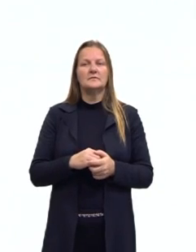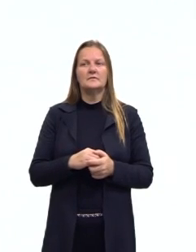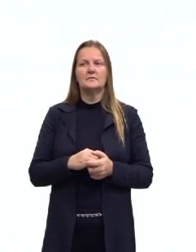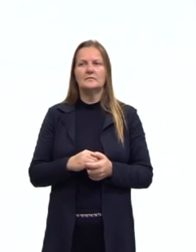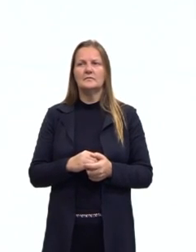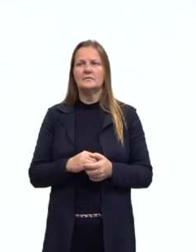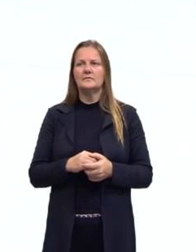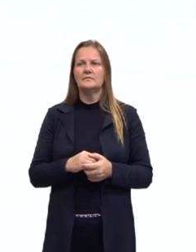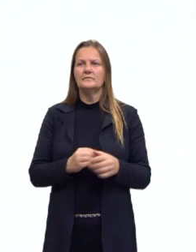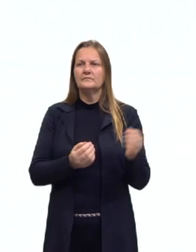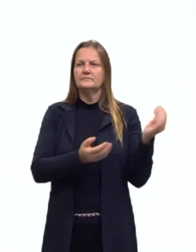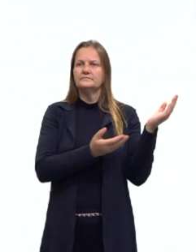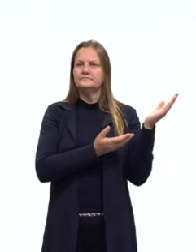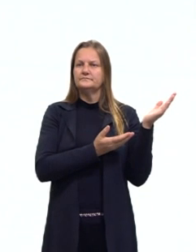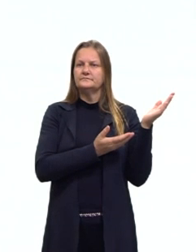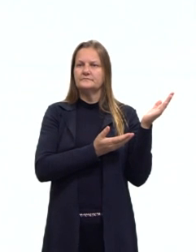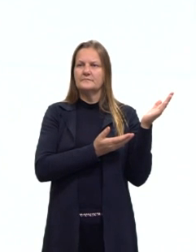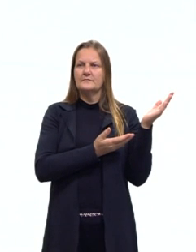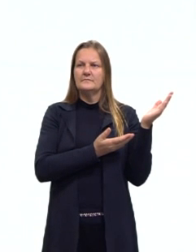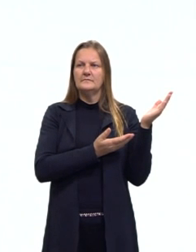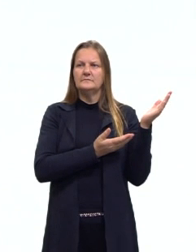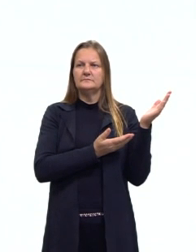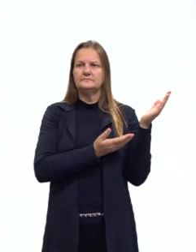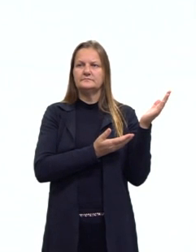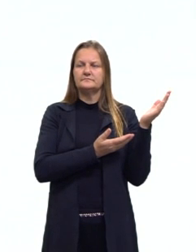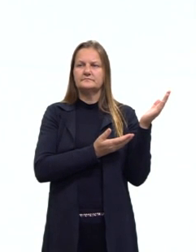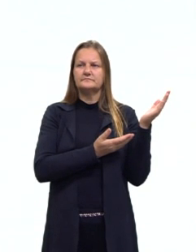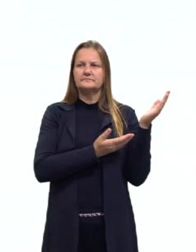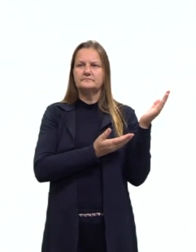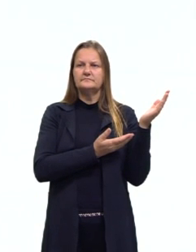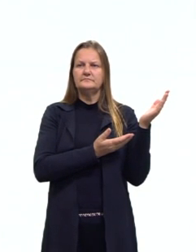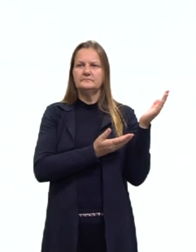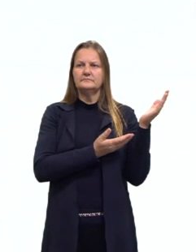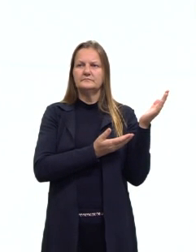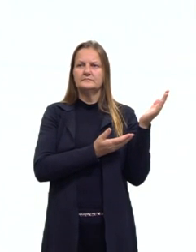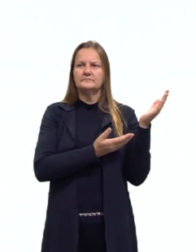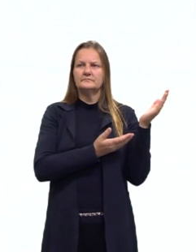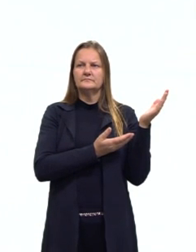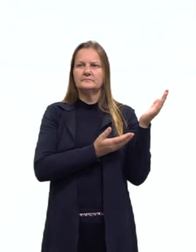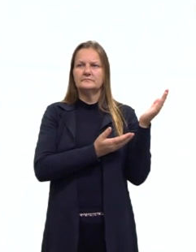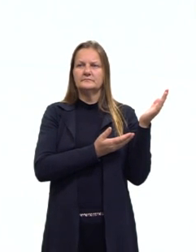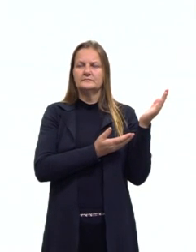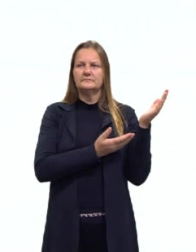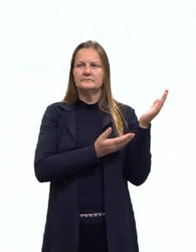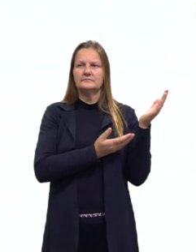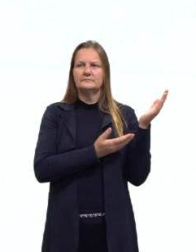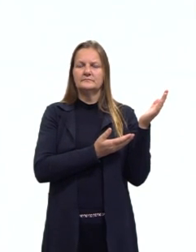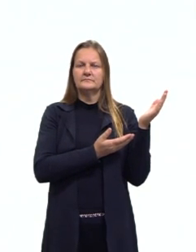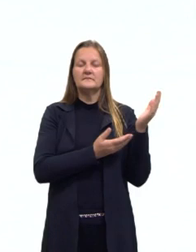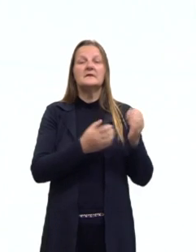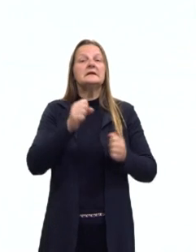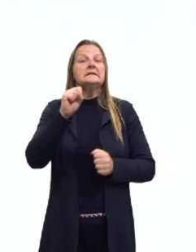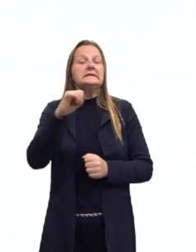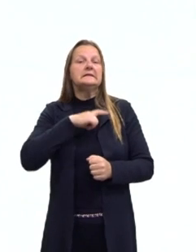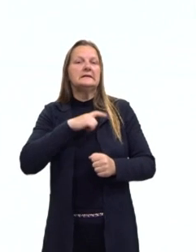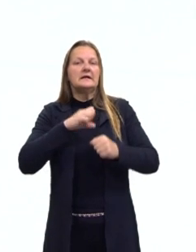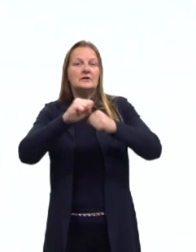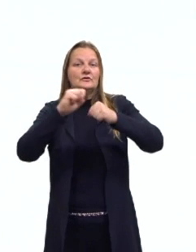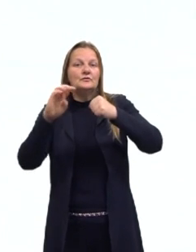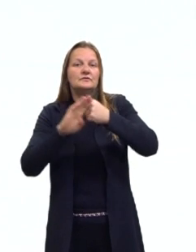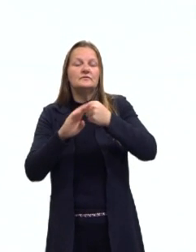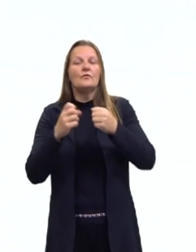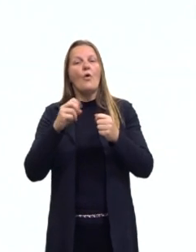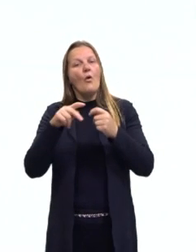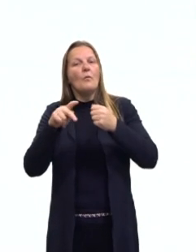esqueçam. Essas terminações, elas só são válidas no momento que eu tenho um substantivo ou um